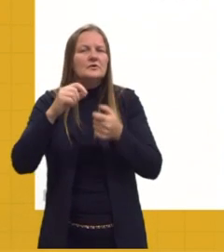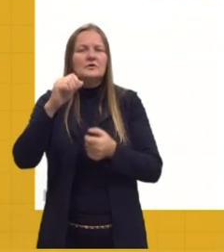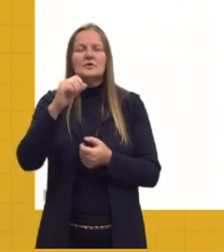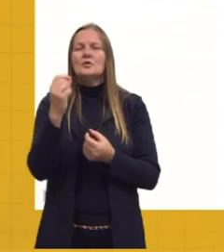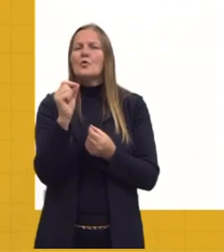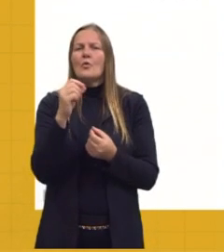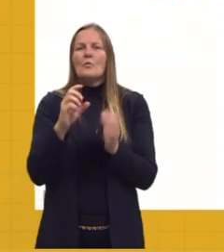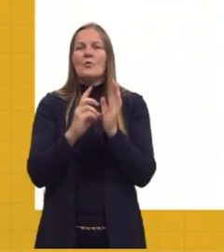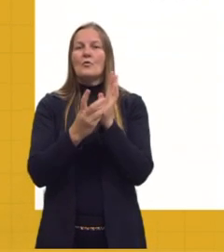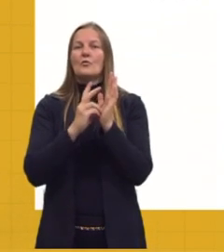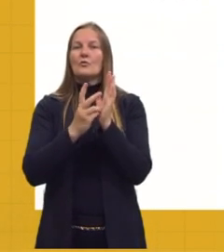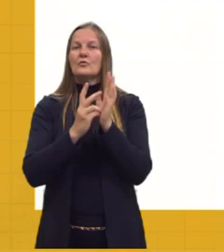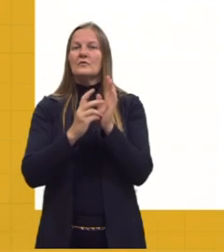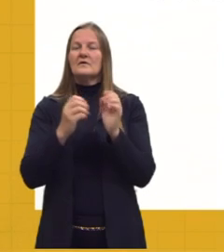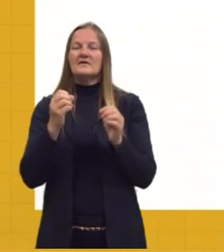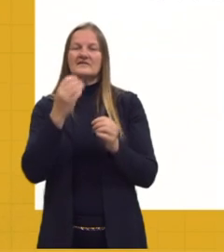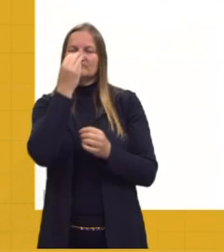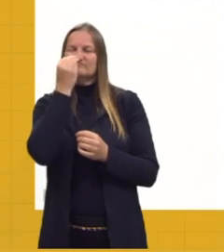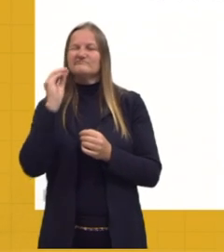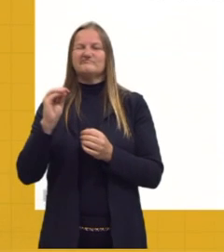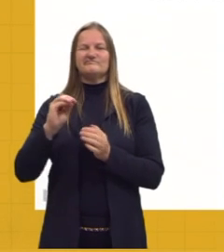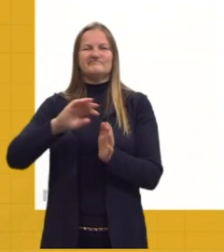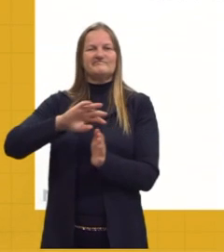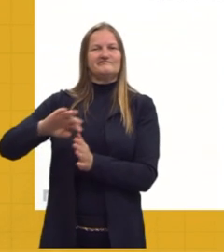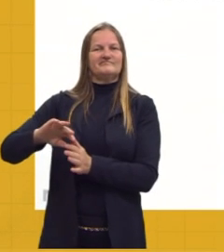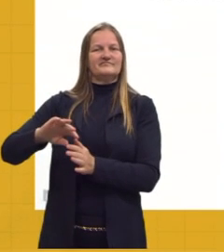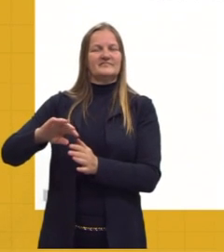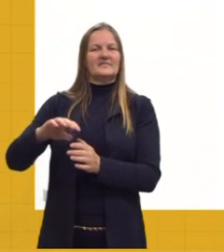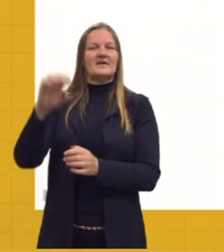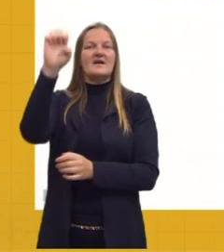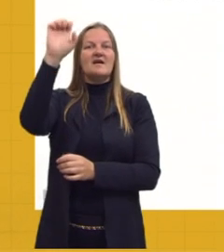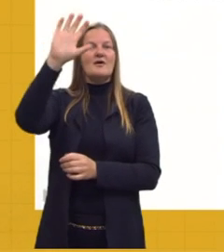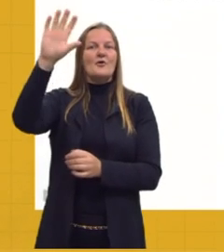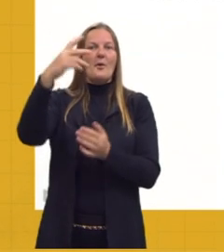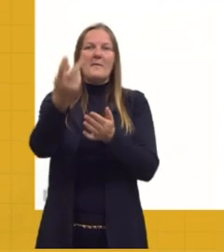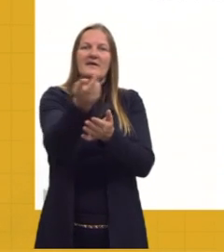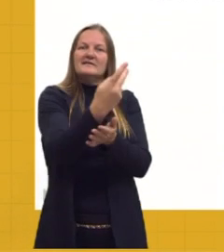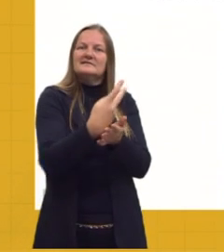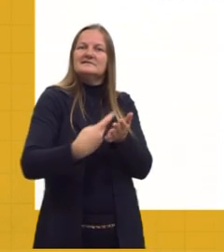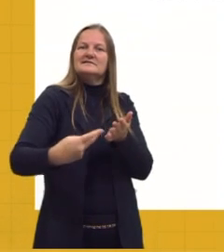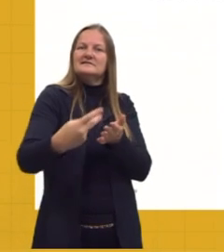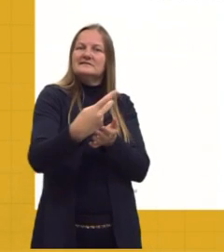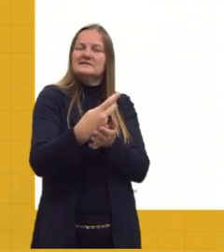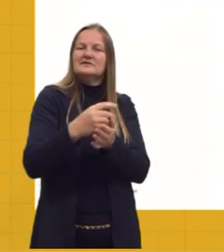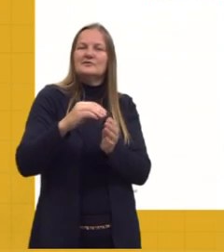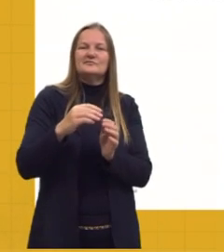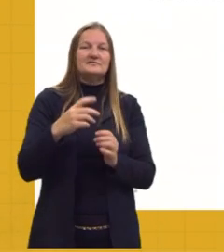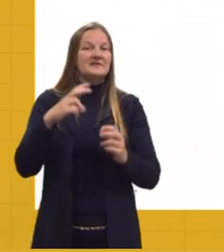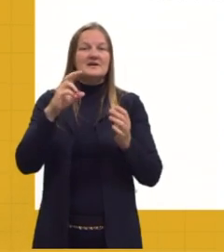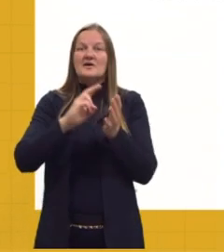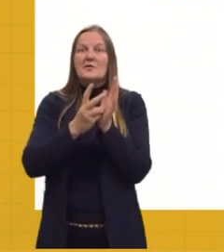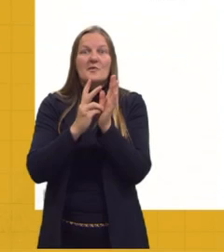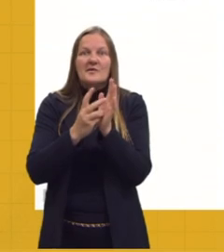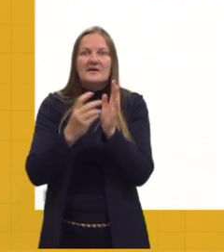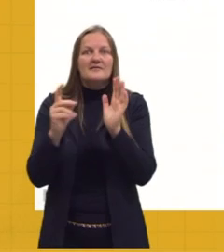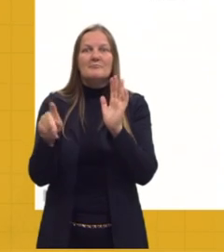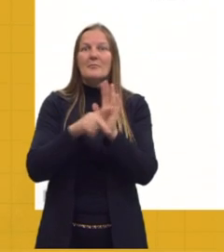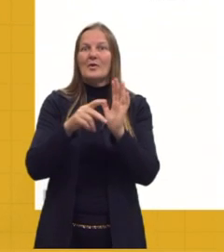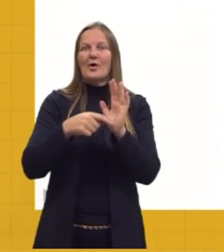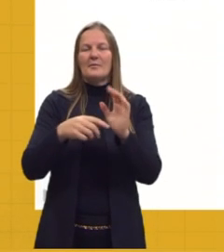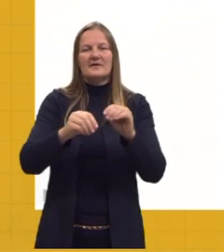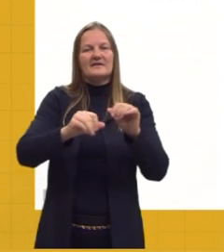sobre o território foram ignorados pela cartografia europeia, ou que eles foram privados de sua representação